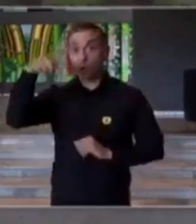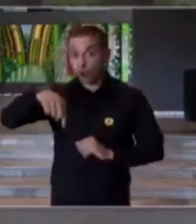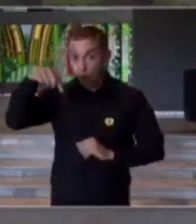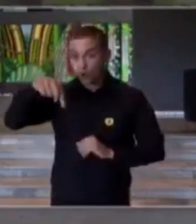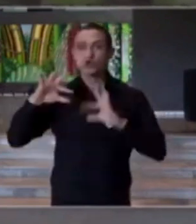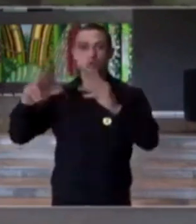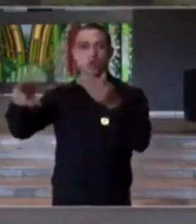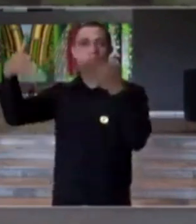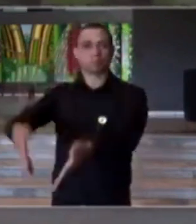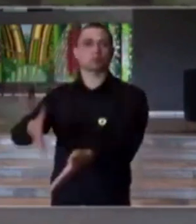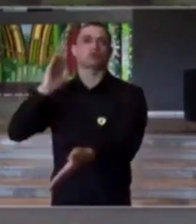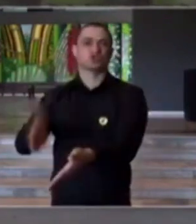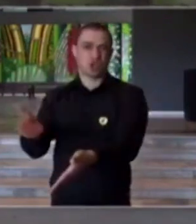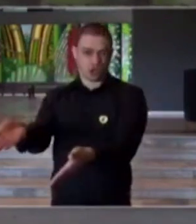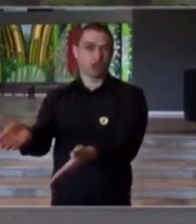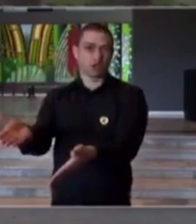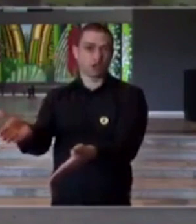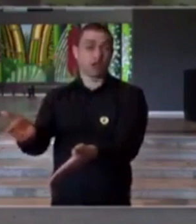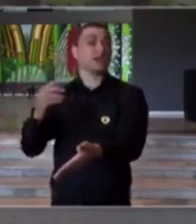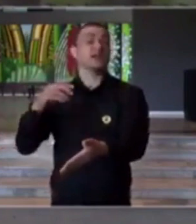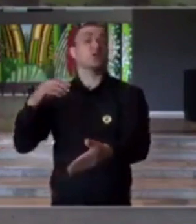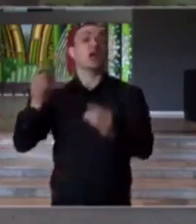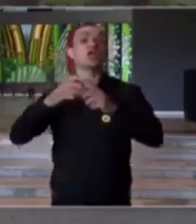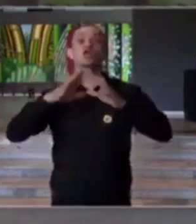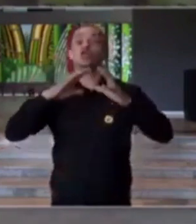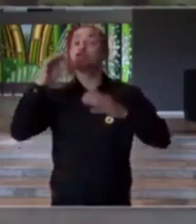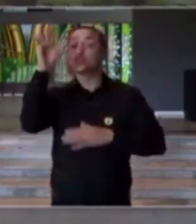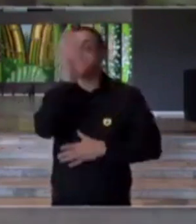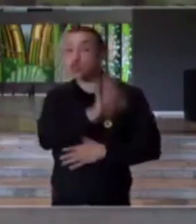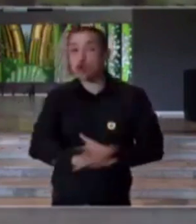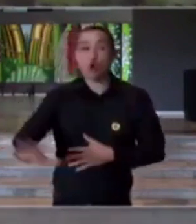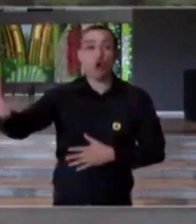sepultados, e em praticamente todos.